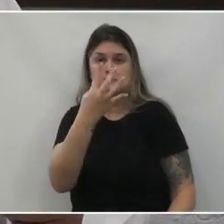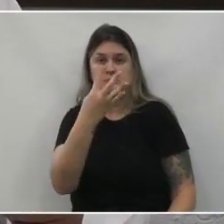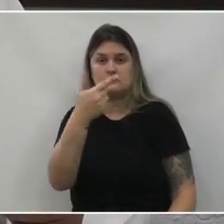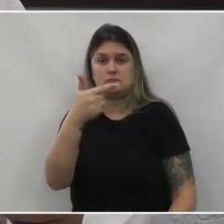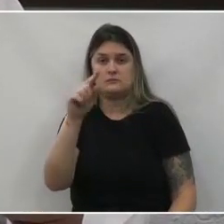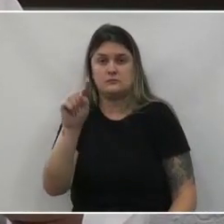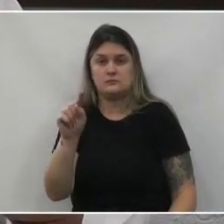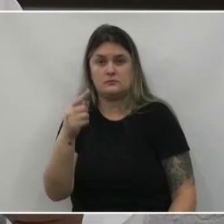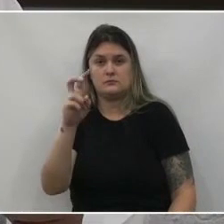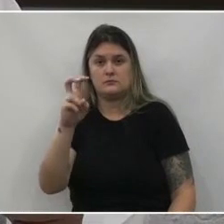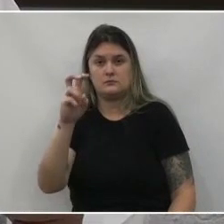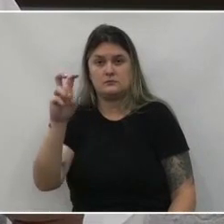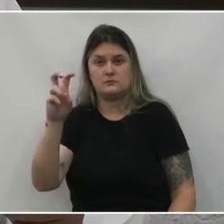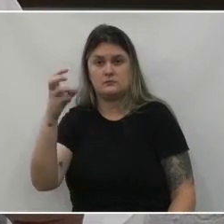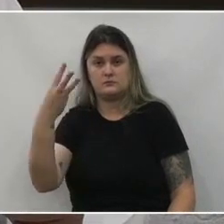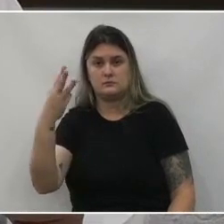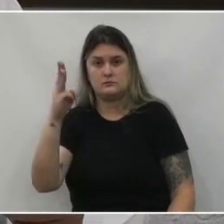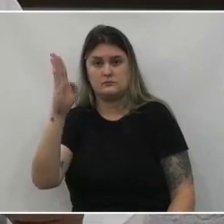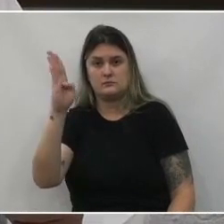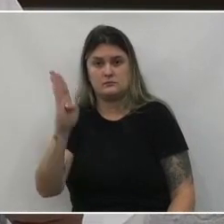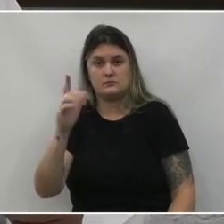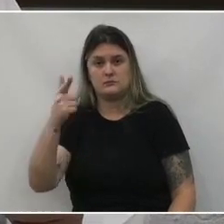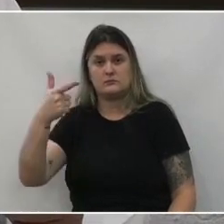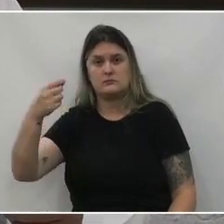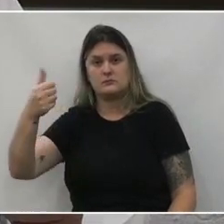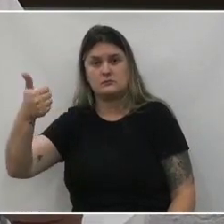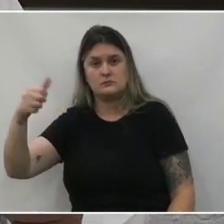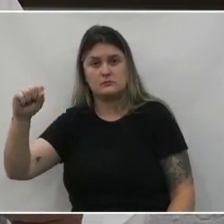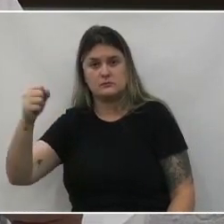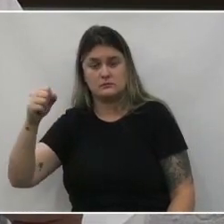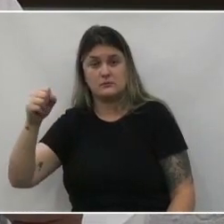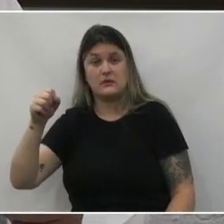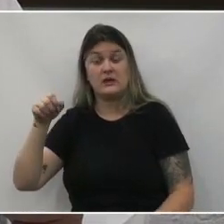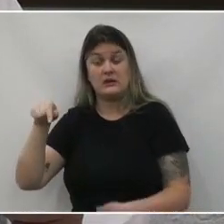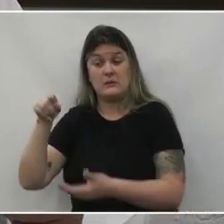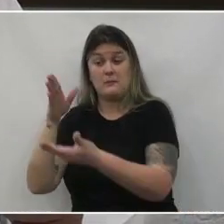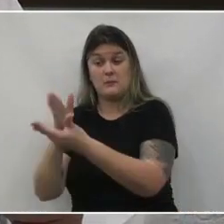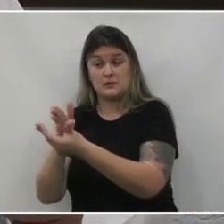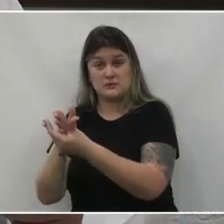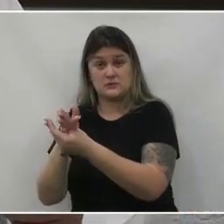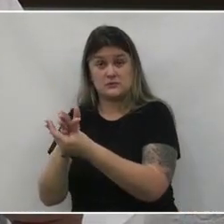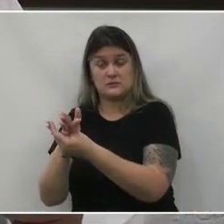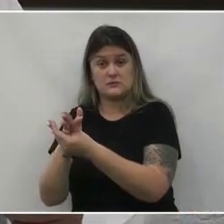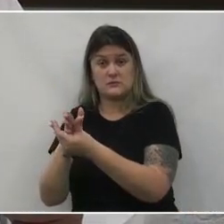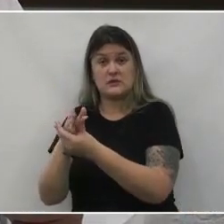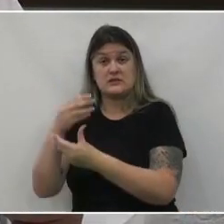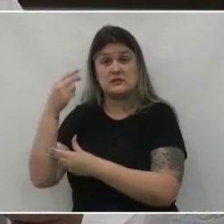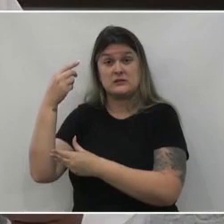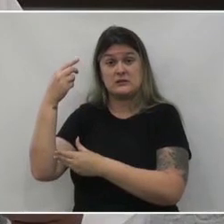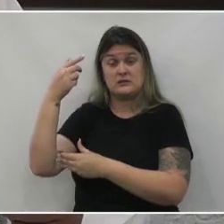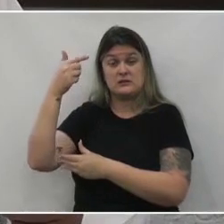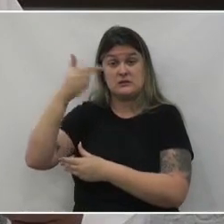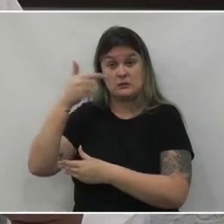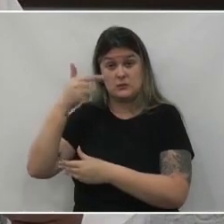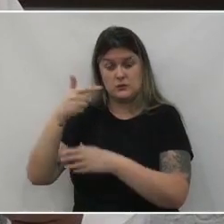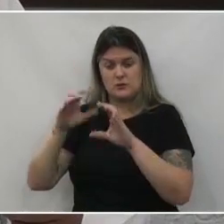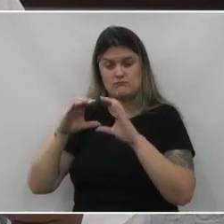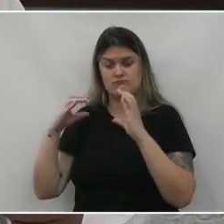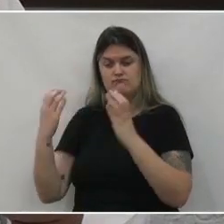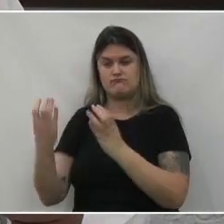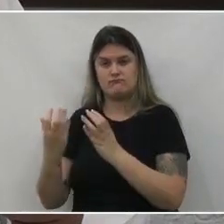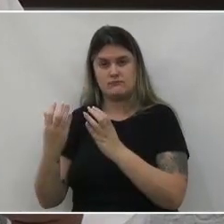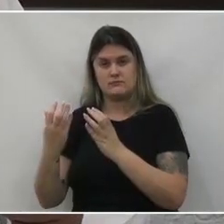.553 barra 2018 no qual a segunda câmara do tribunal de contas do estado Paraná